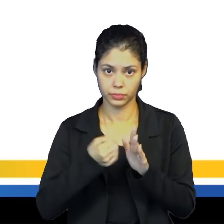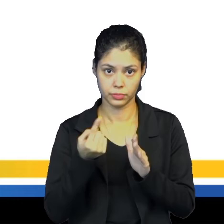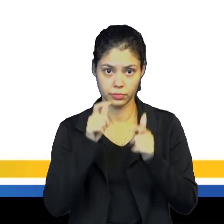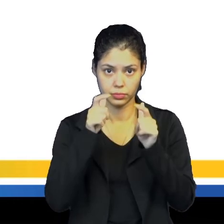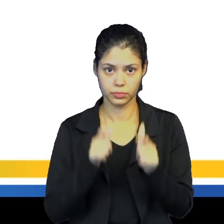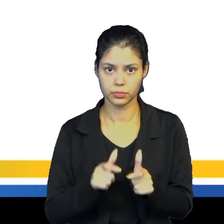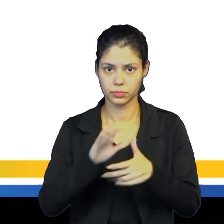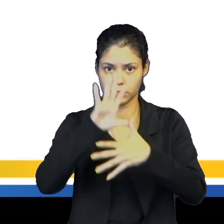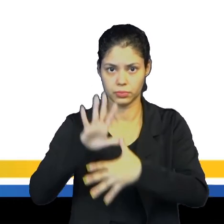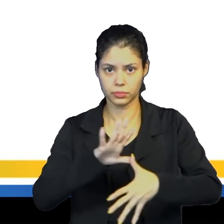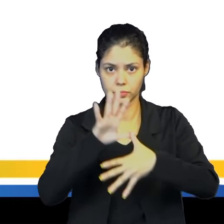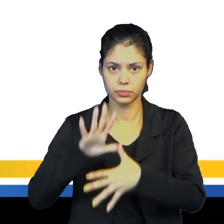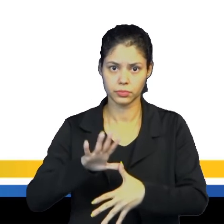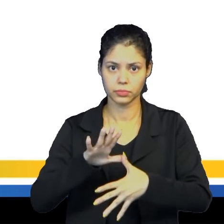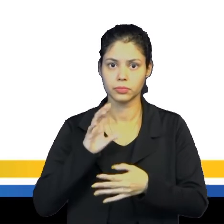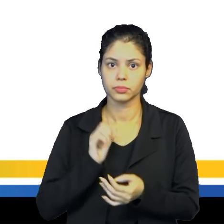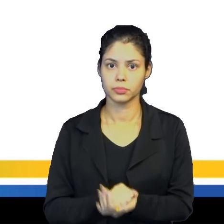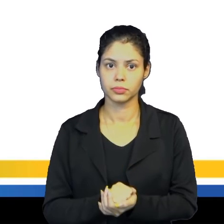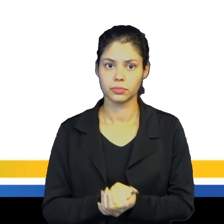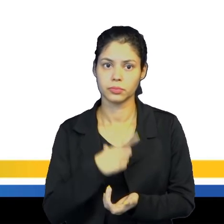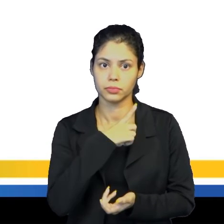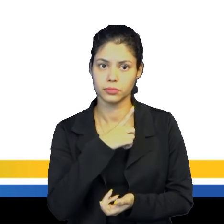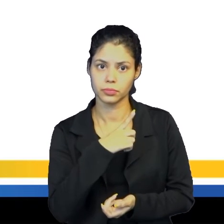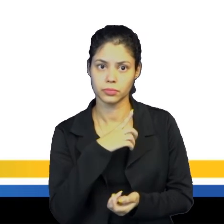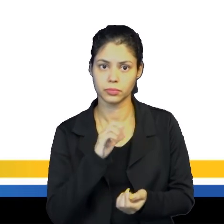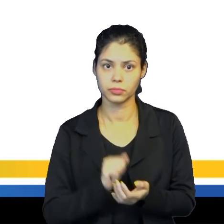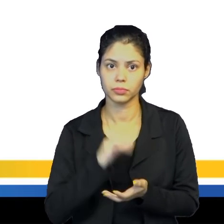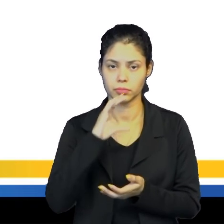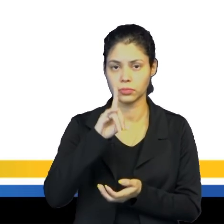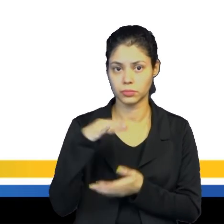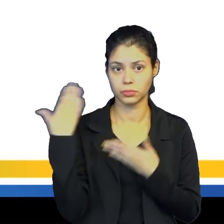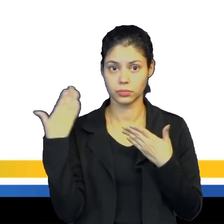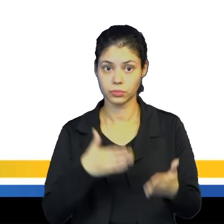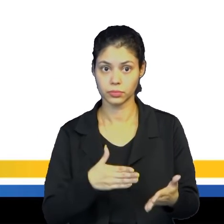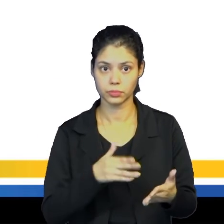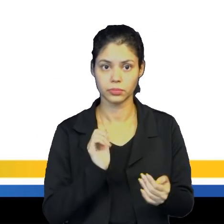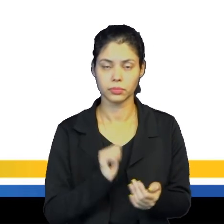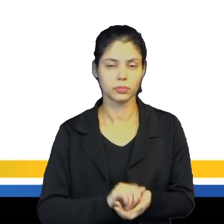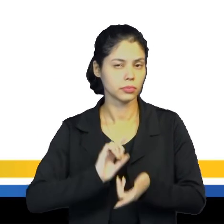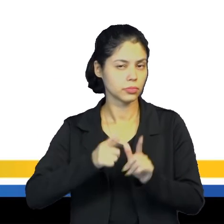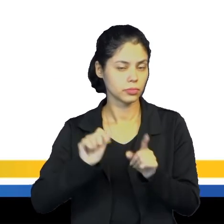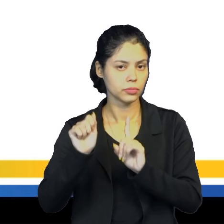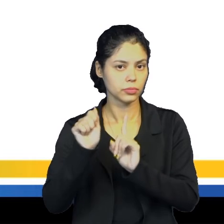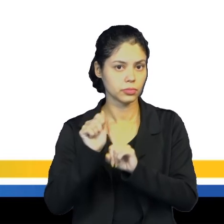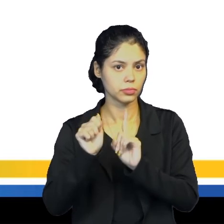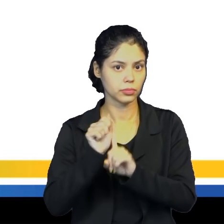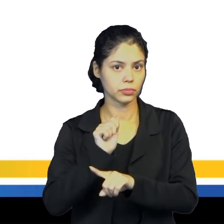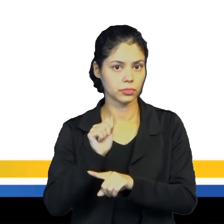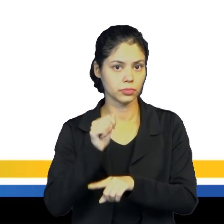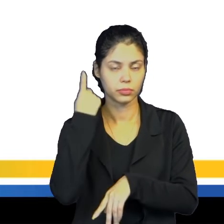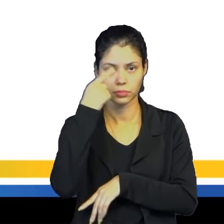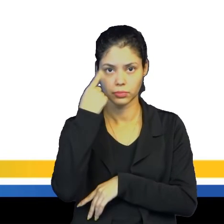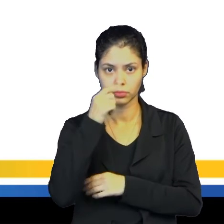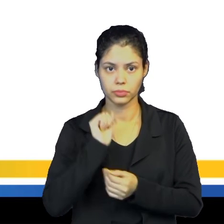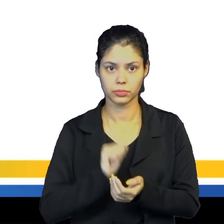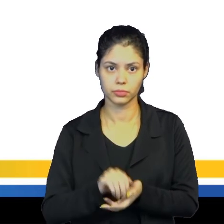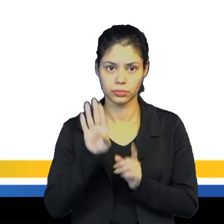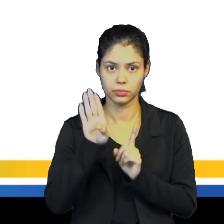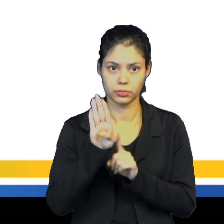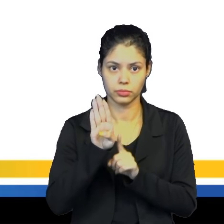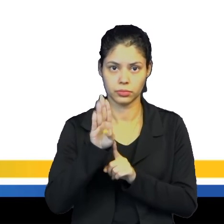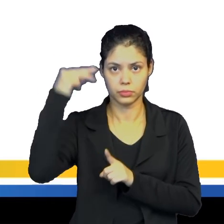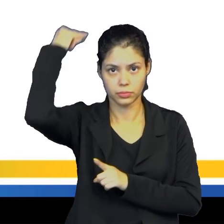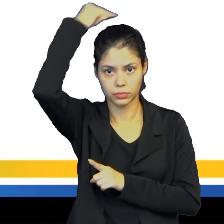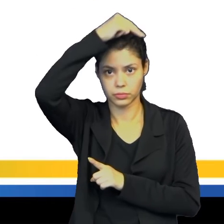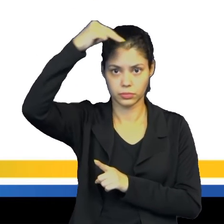Qual foi o primeiro lugar na América a que a expedição de Colombo chegou? Letra A, espanhola, letra